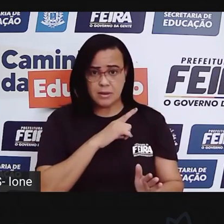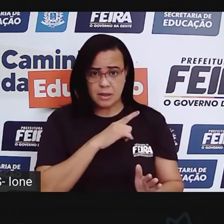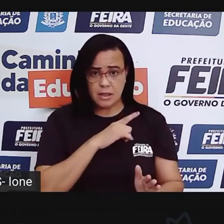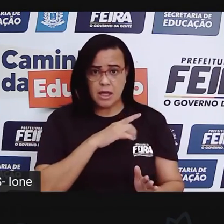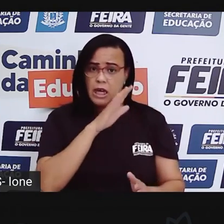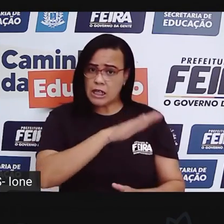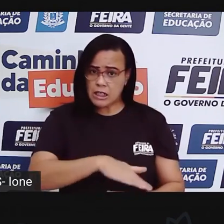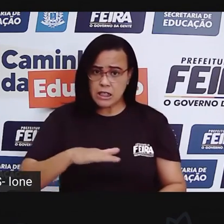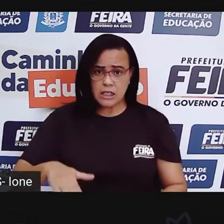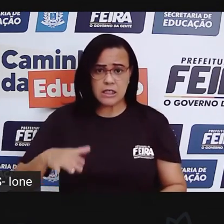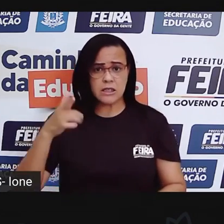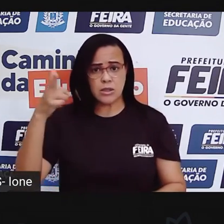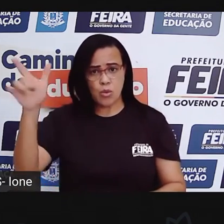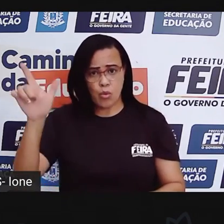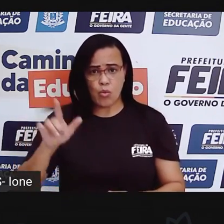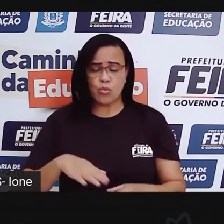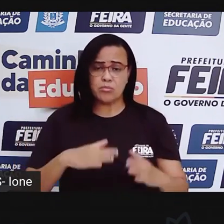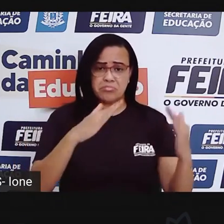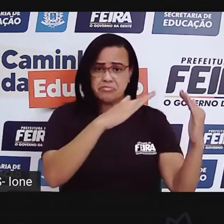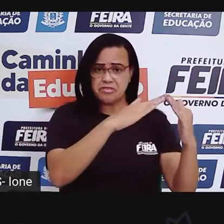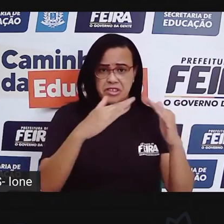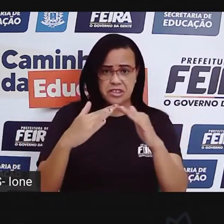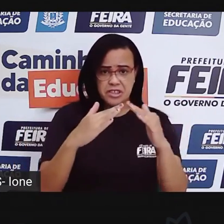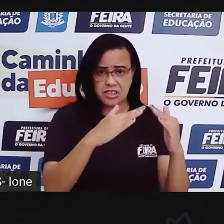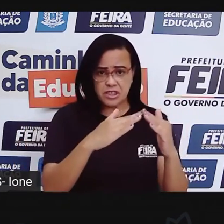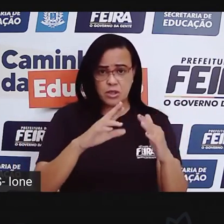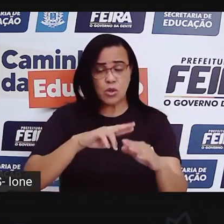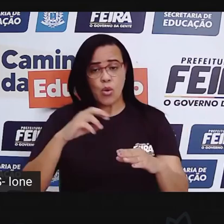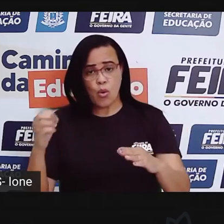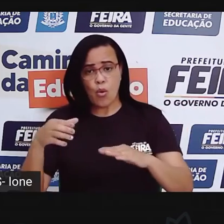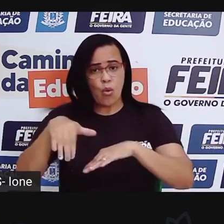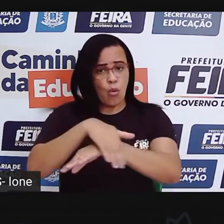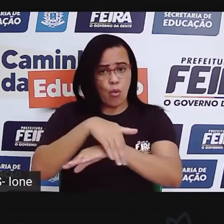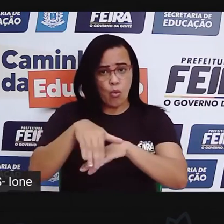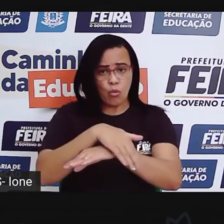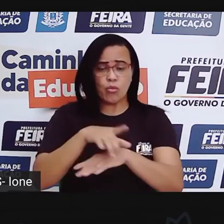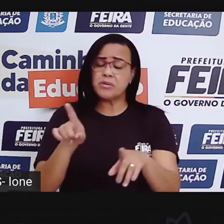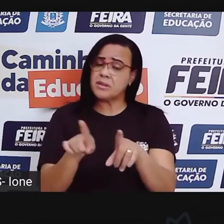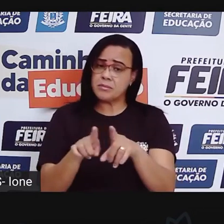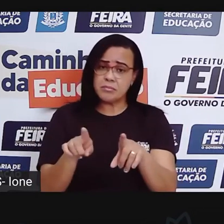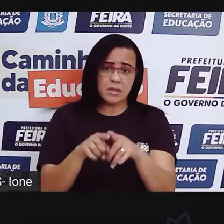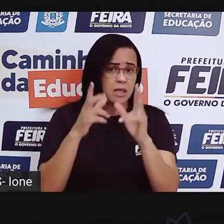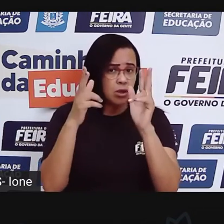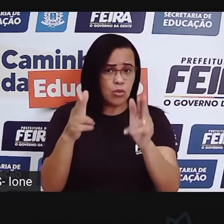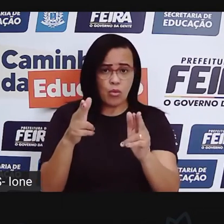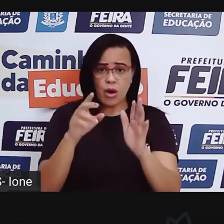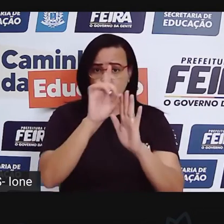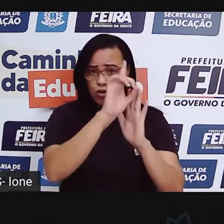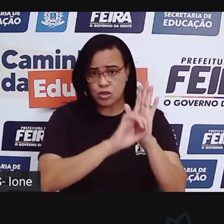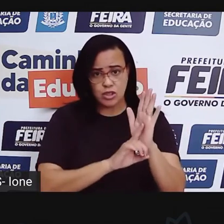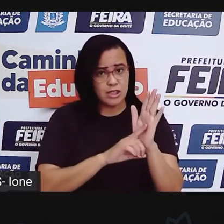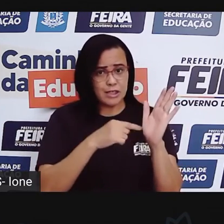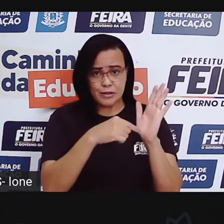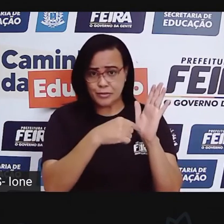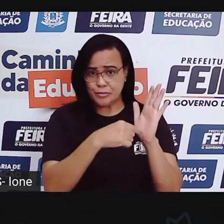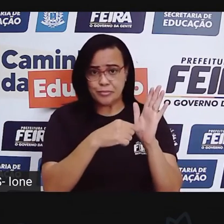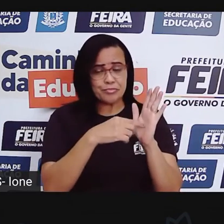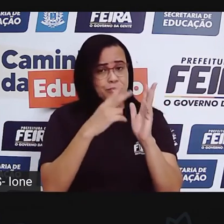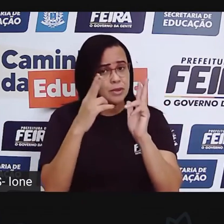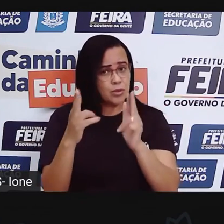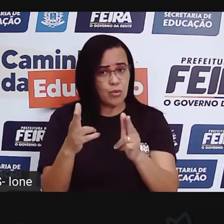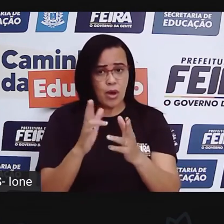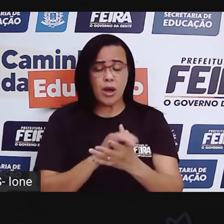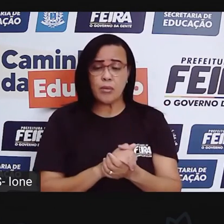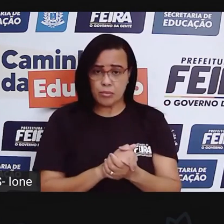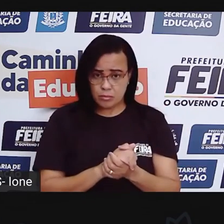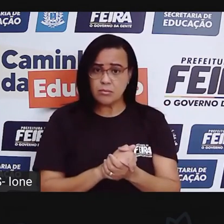seu coleguinha aí da rua, ele também tem direito a essas mesmas coisas, né? Mas aí, Praiane, nós dois vamos ter os mesmos